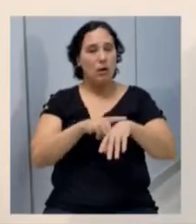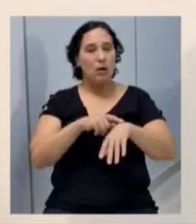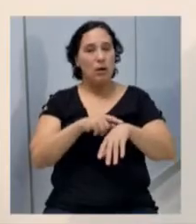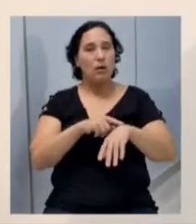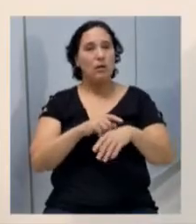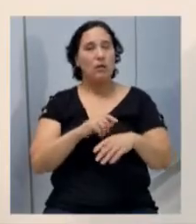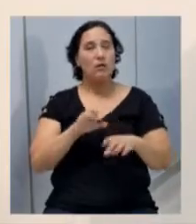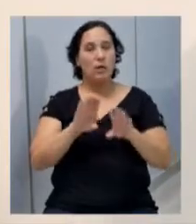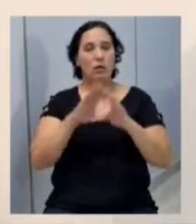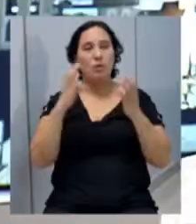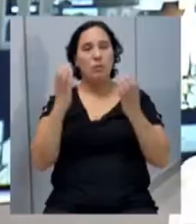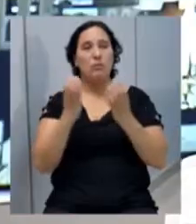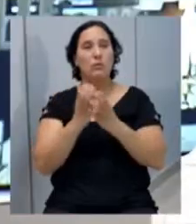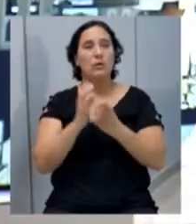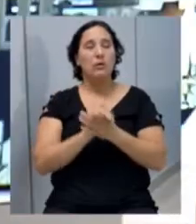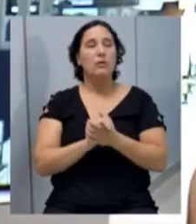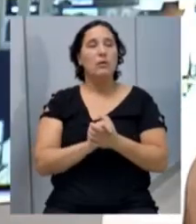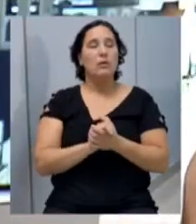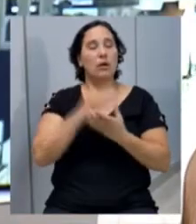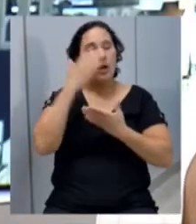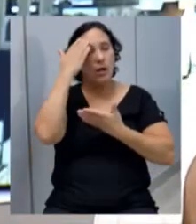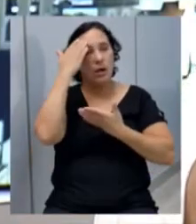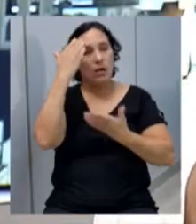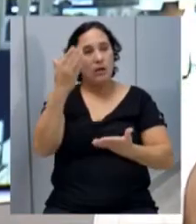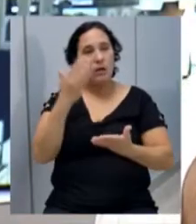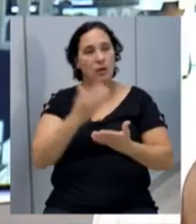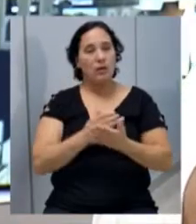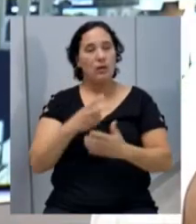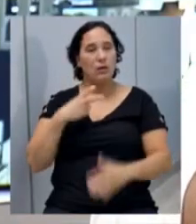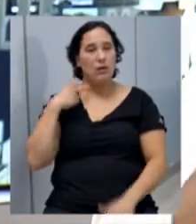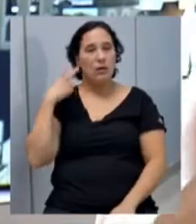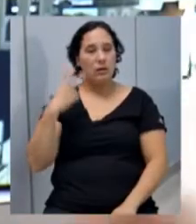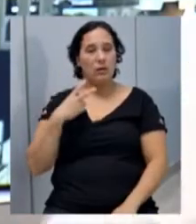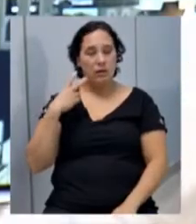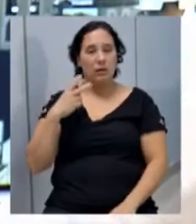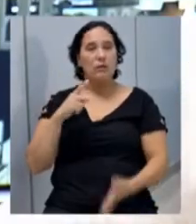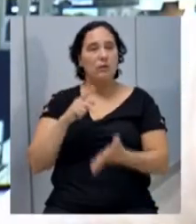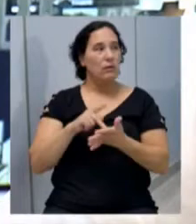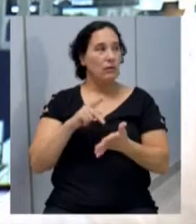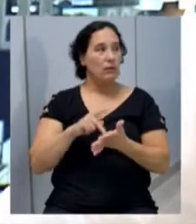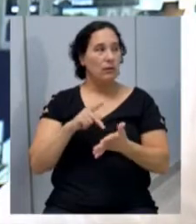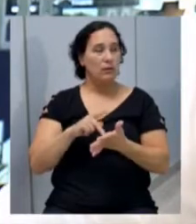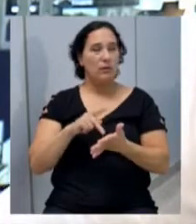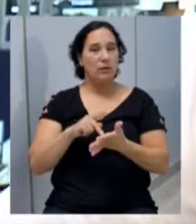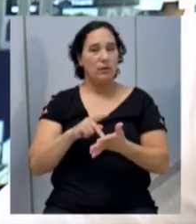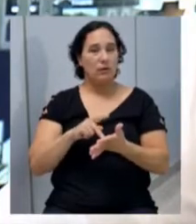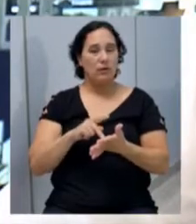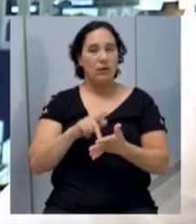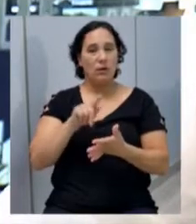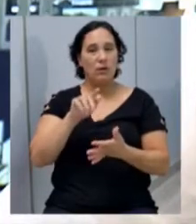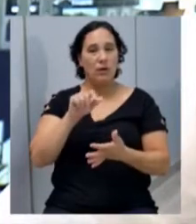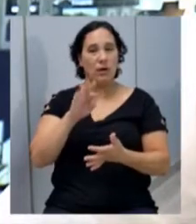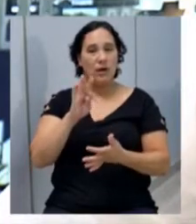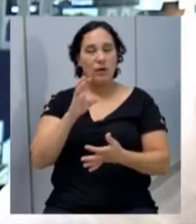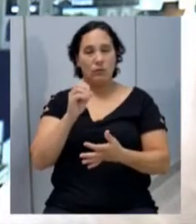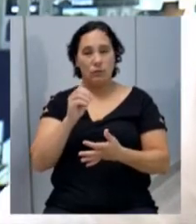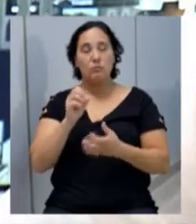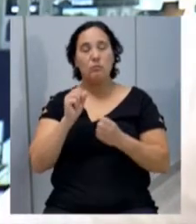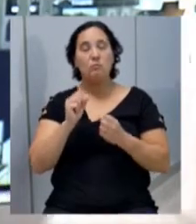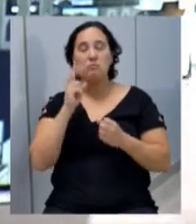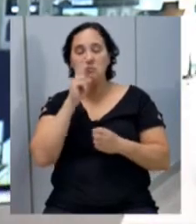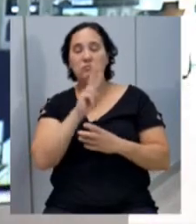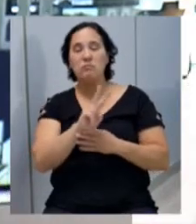da comunidade. Agradeço a parte do vereador, com certeza, o Gato deve estar nos acompanhando,